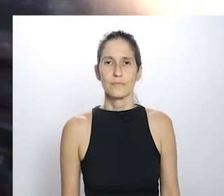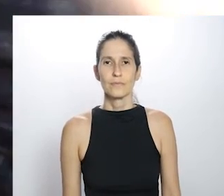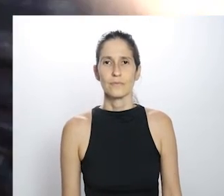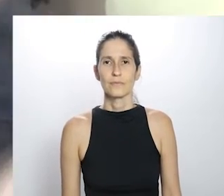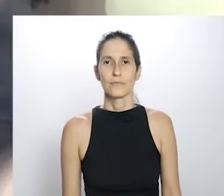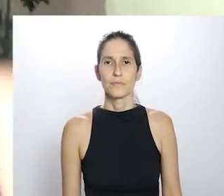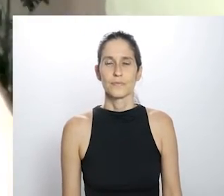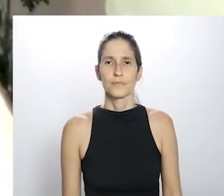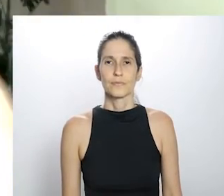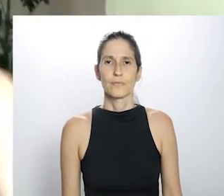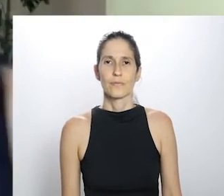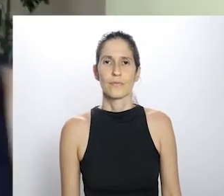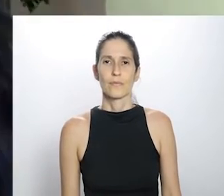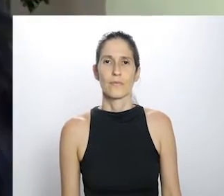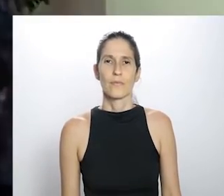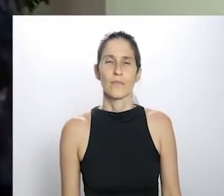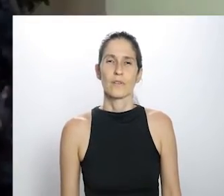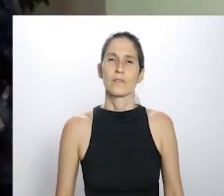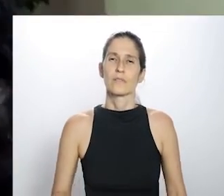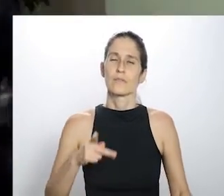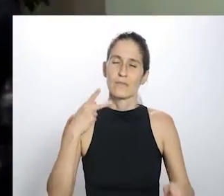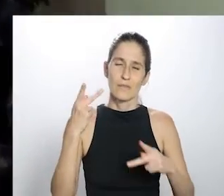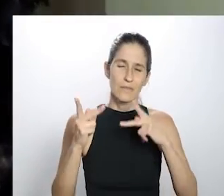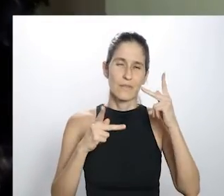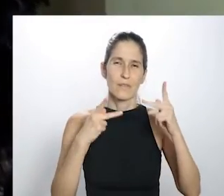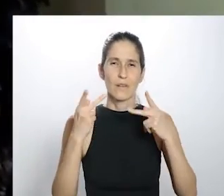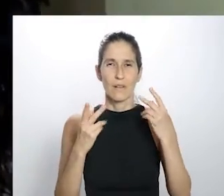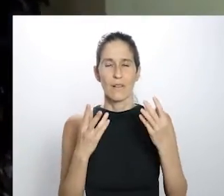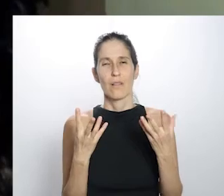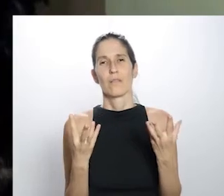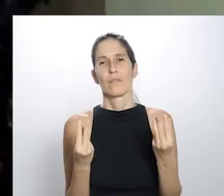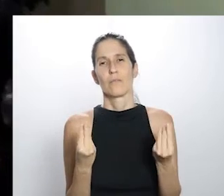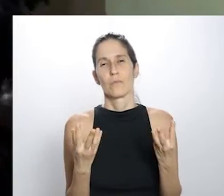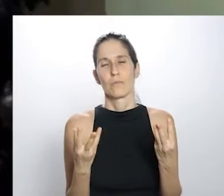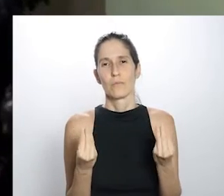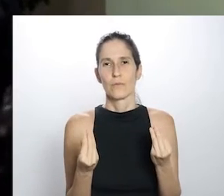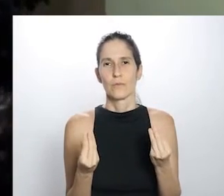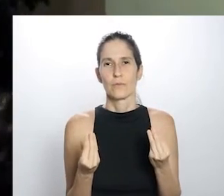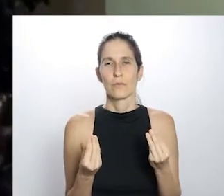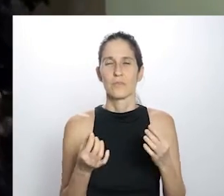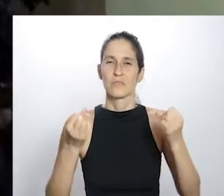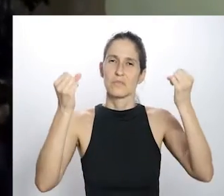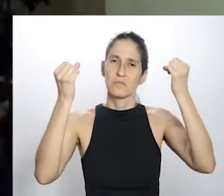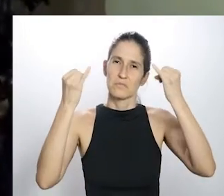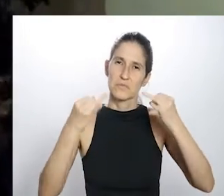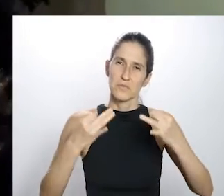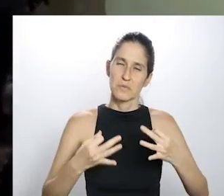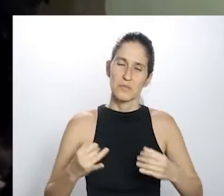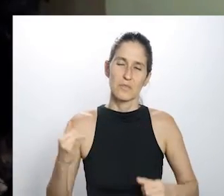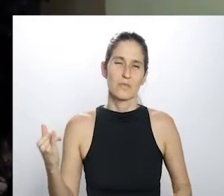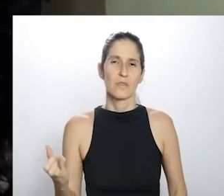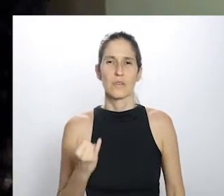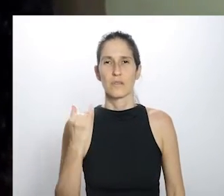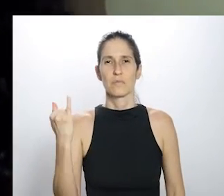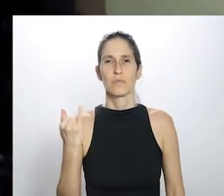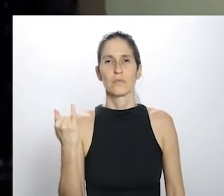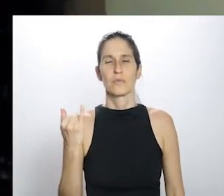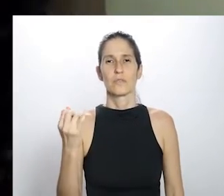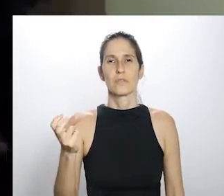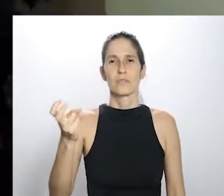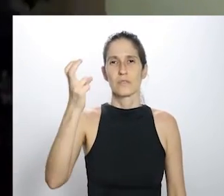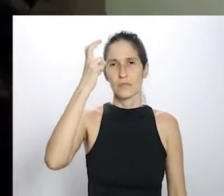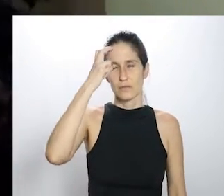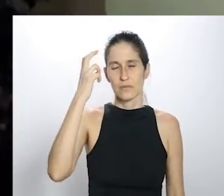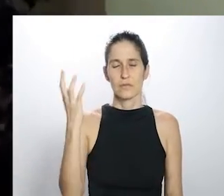Acho que foi, agora. A gente falou tanto ao longo aqui dessa conversa sobre a